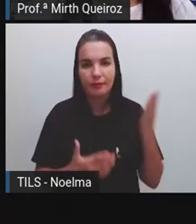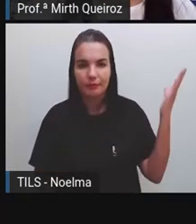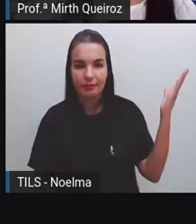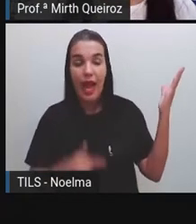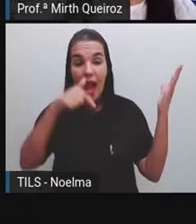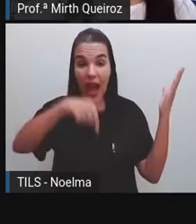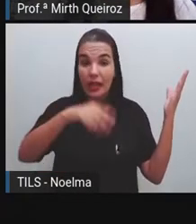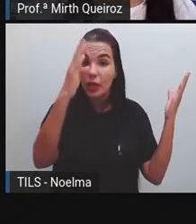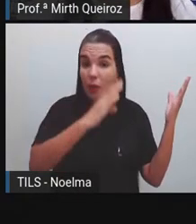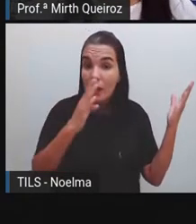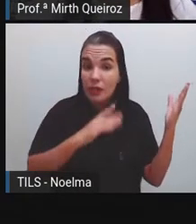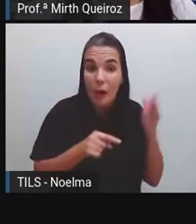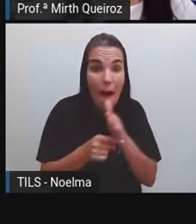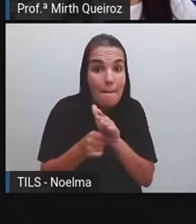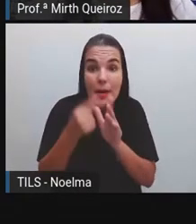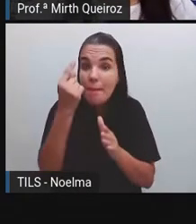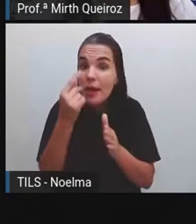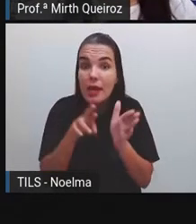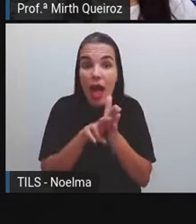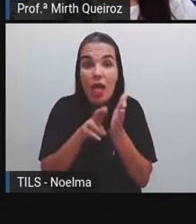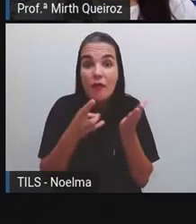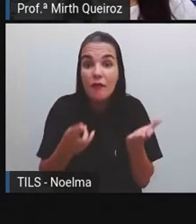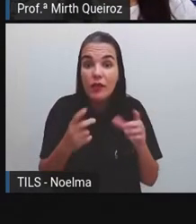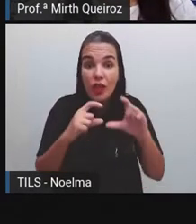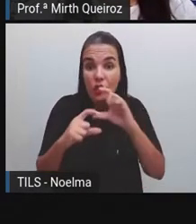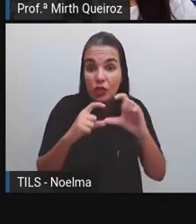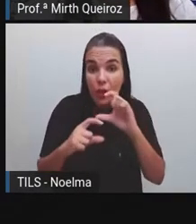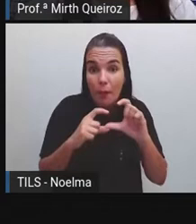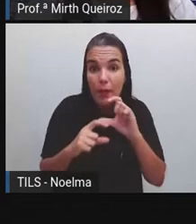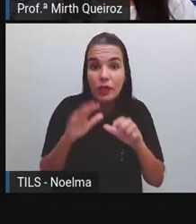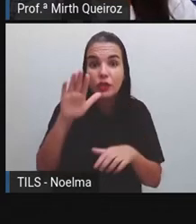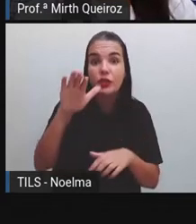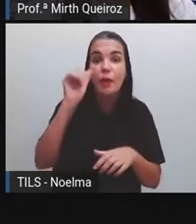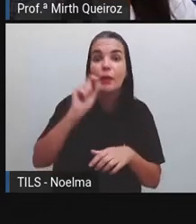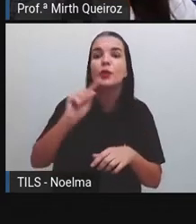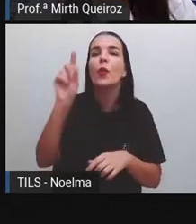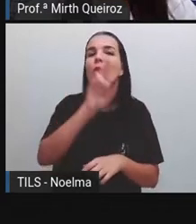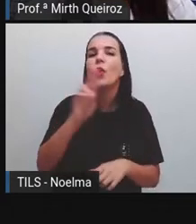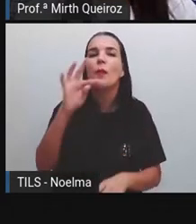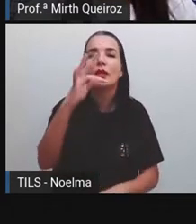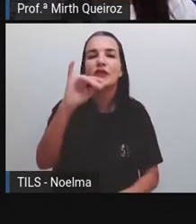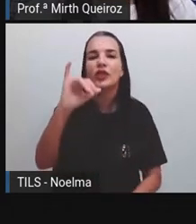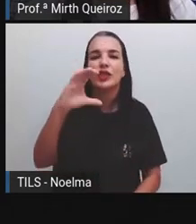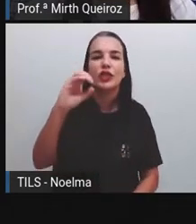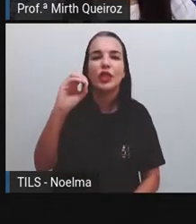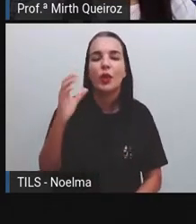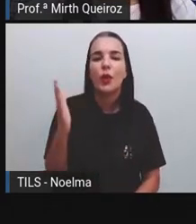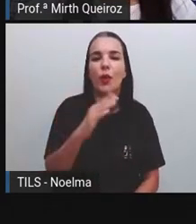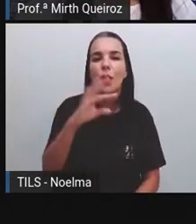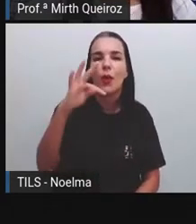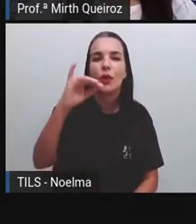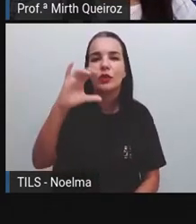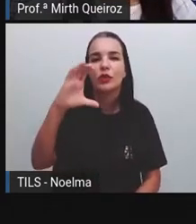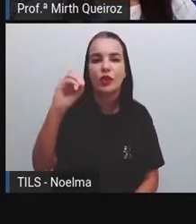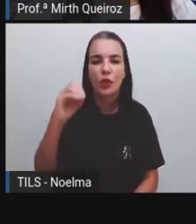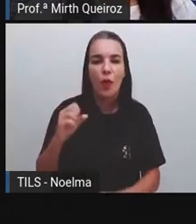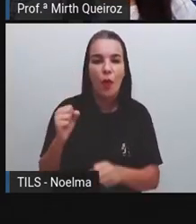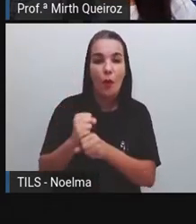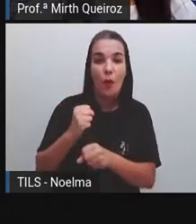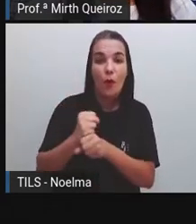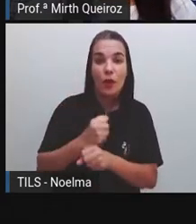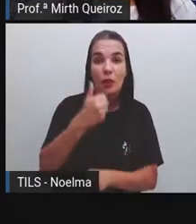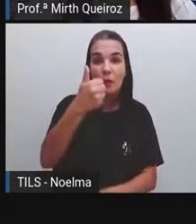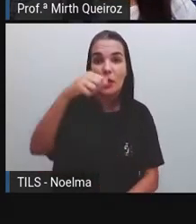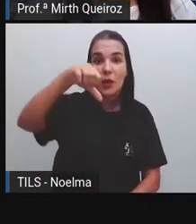No Brasil, a primeira revista em quadrinhos chamou-se O Tico-Tico e foi publicada em 1905